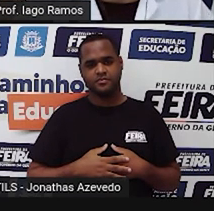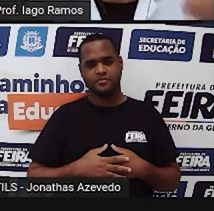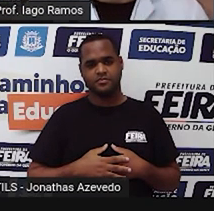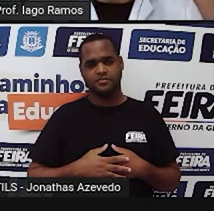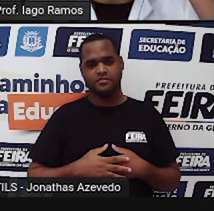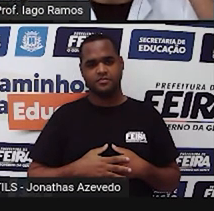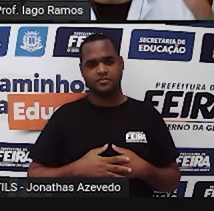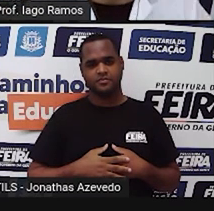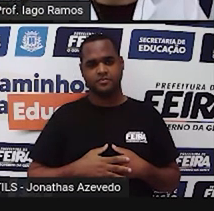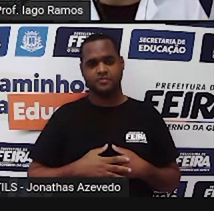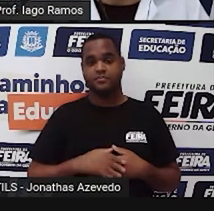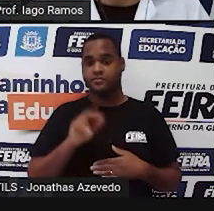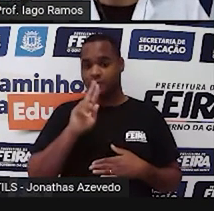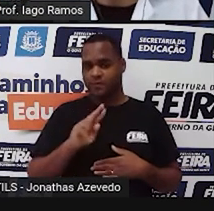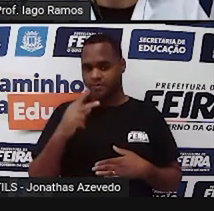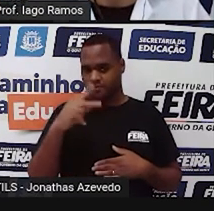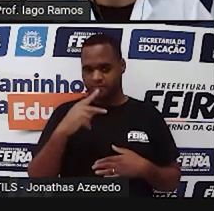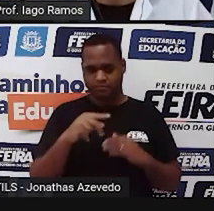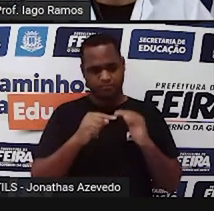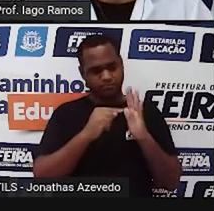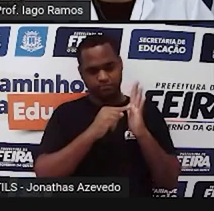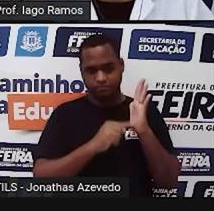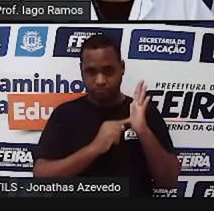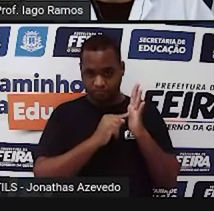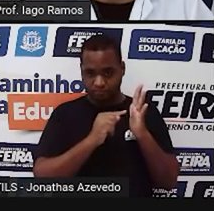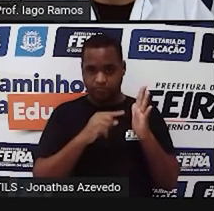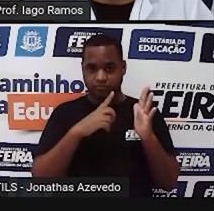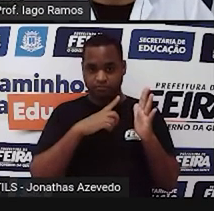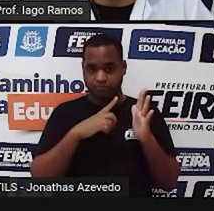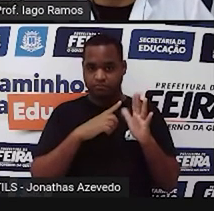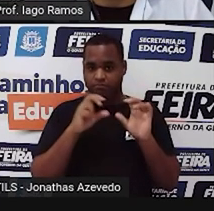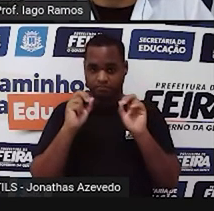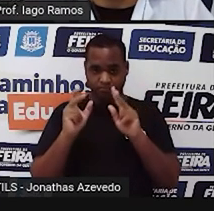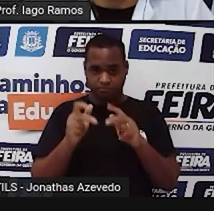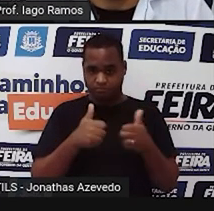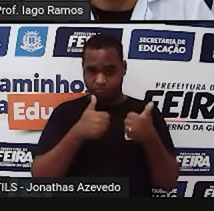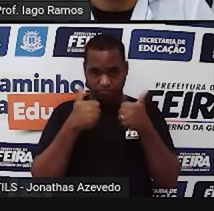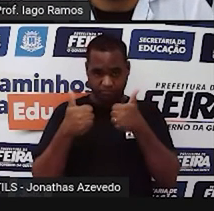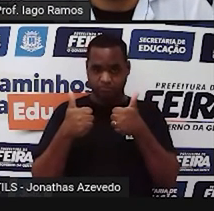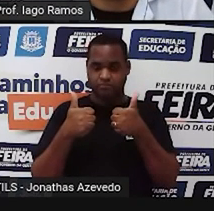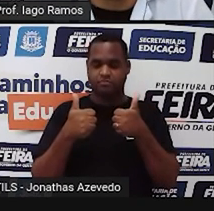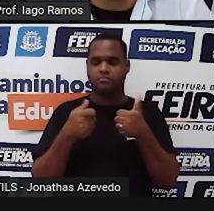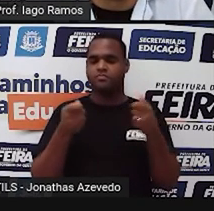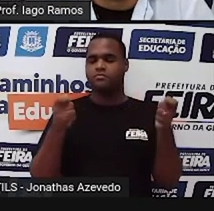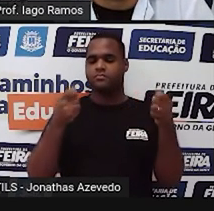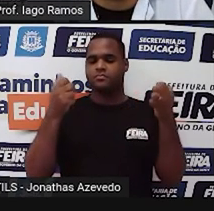Usando a calculadora, belezinha, vai dar